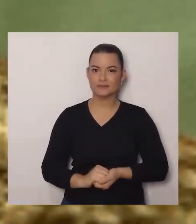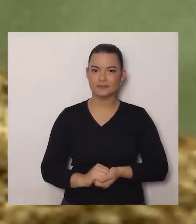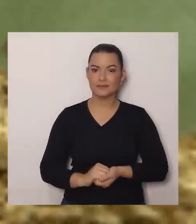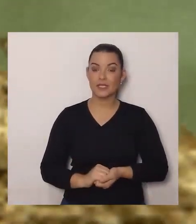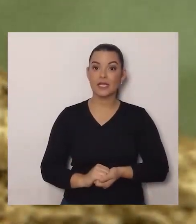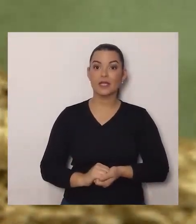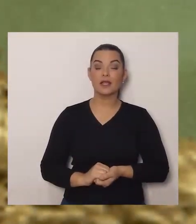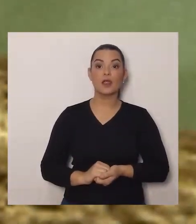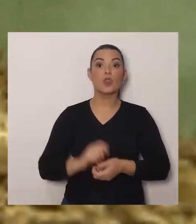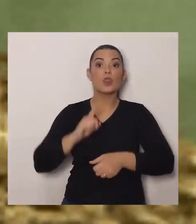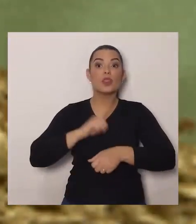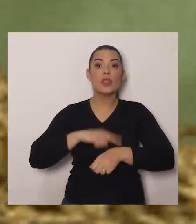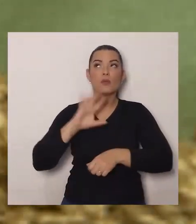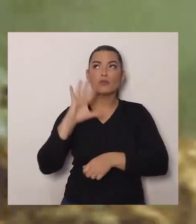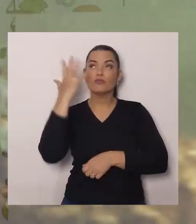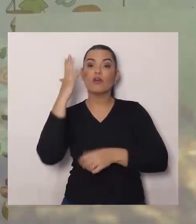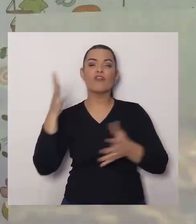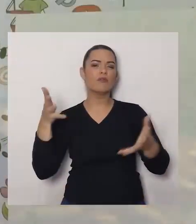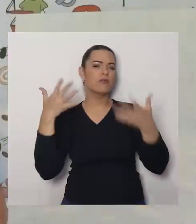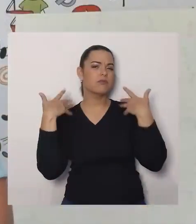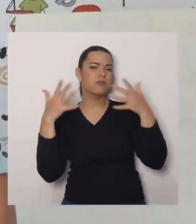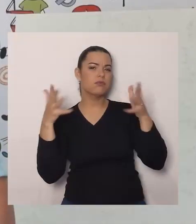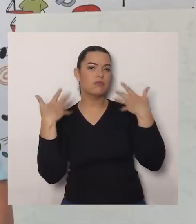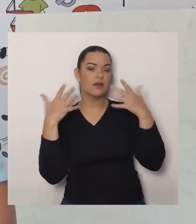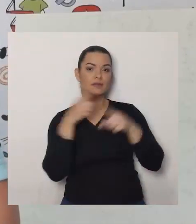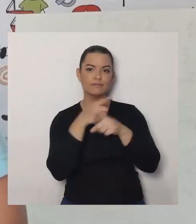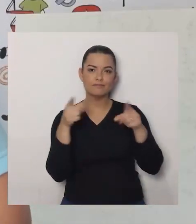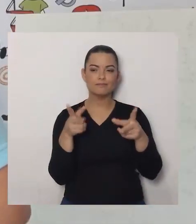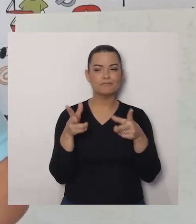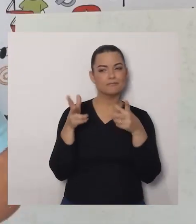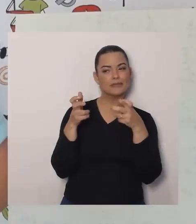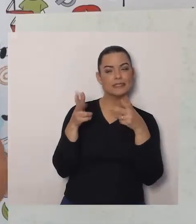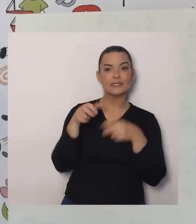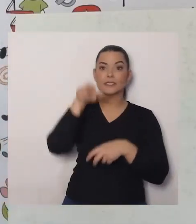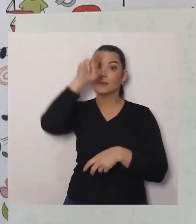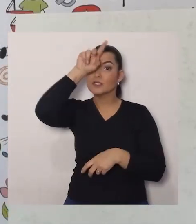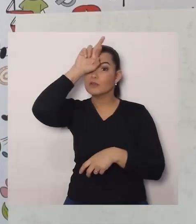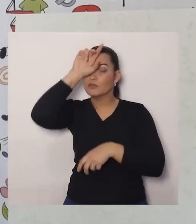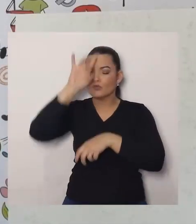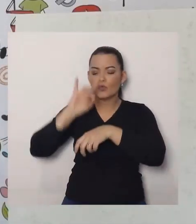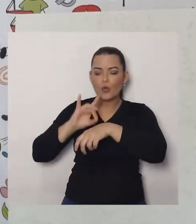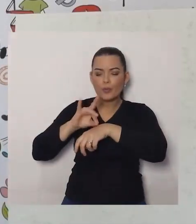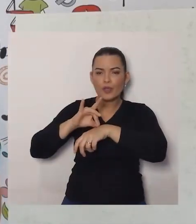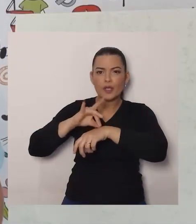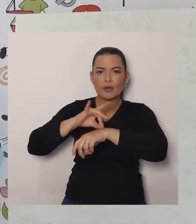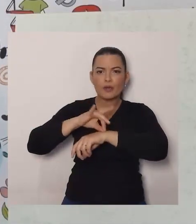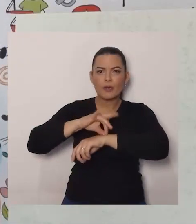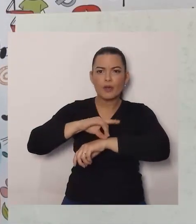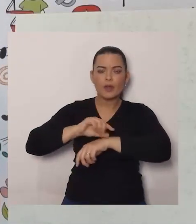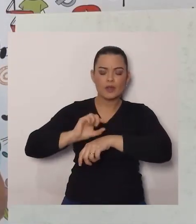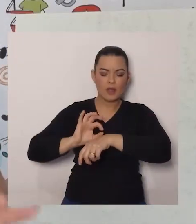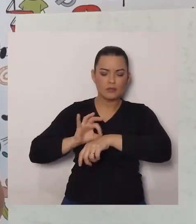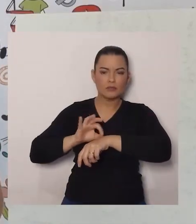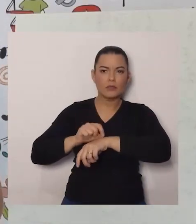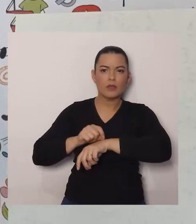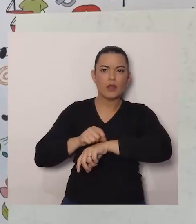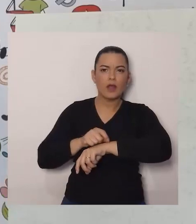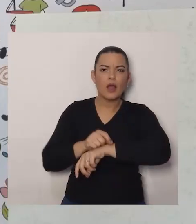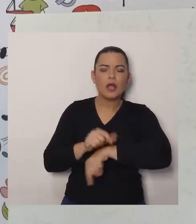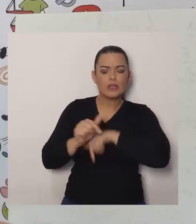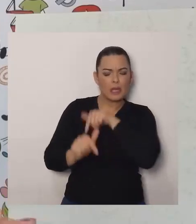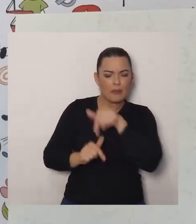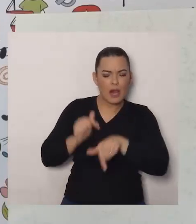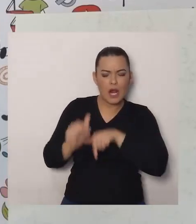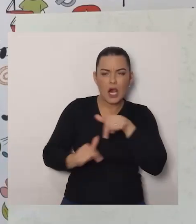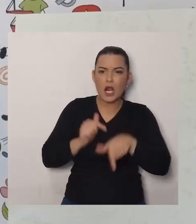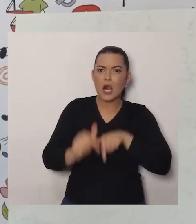No verão, Você vai, Ver, Formigas, Trabalhando, Incansavelmente, Elas, Vão, Pra